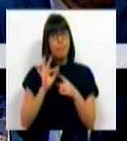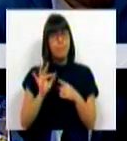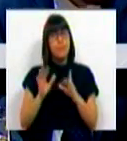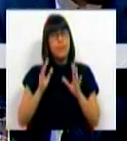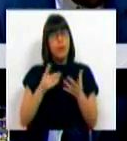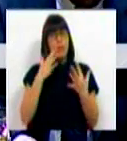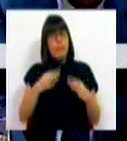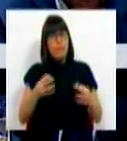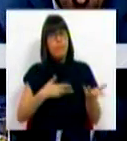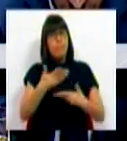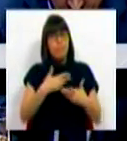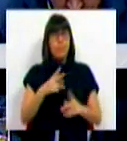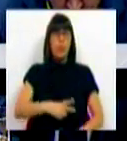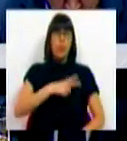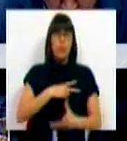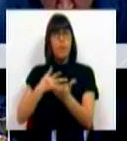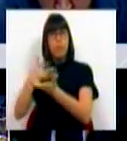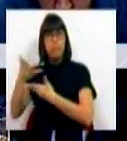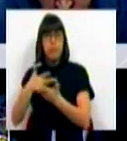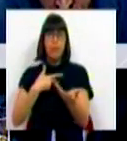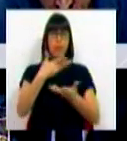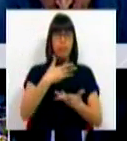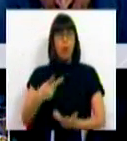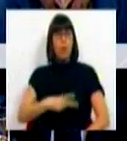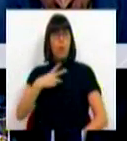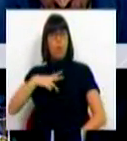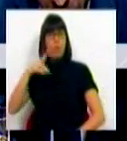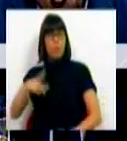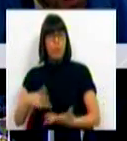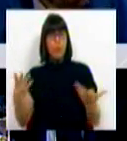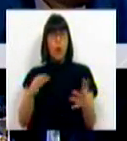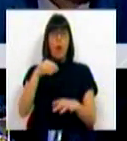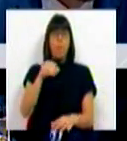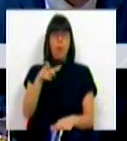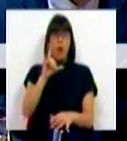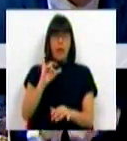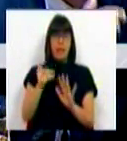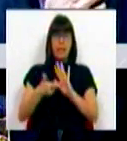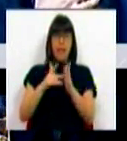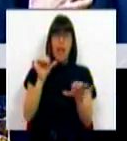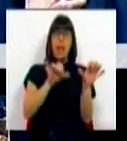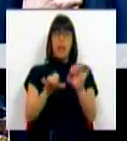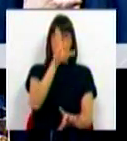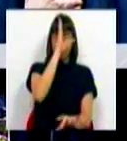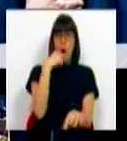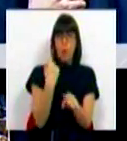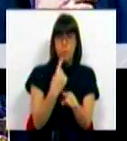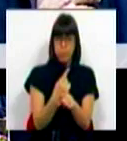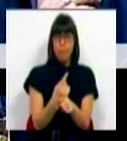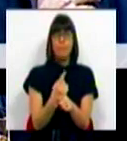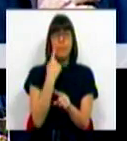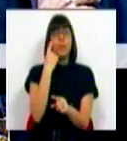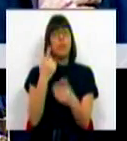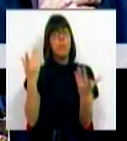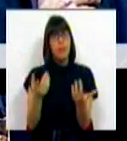necessária entre as universidades portuguesas, os politécnicos e os laboratórios de Estado, em particular,